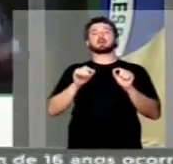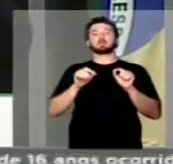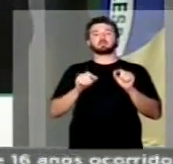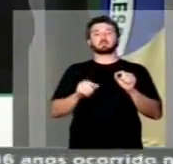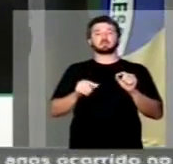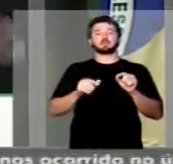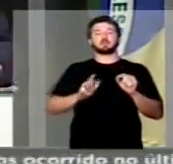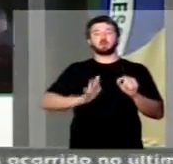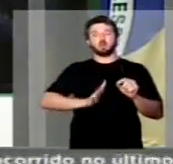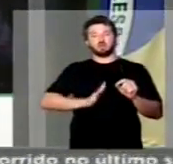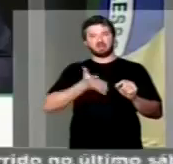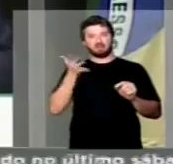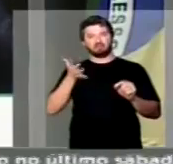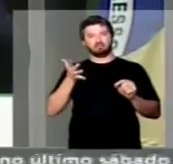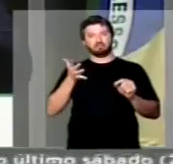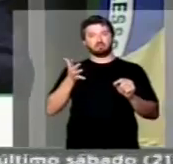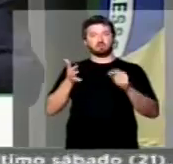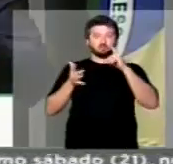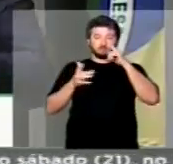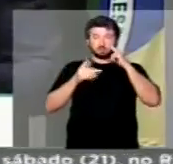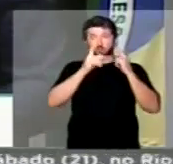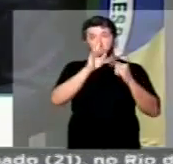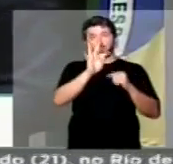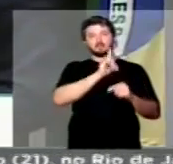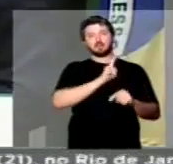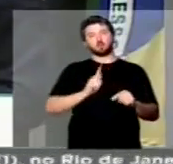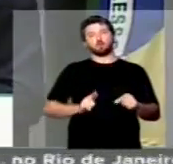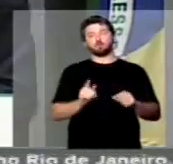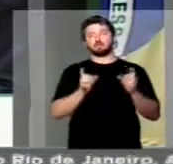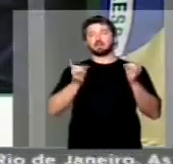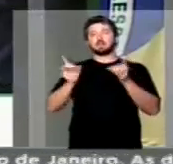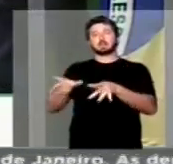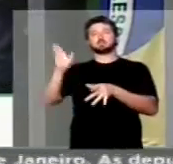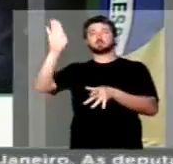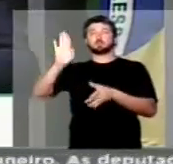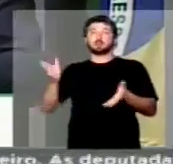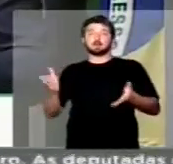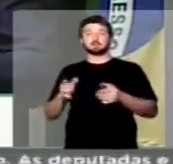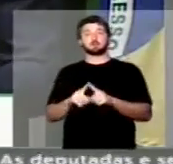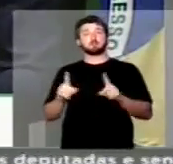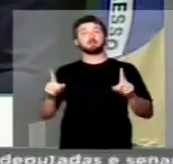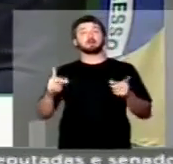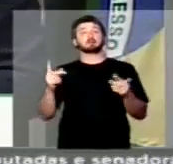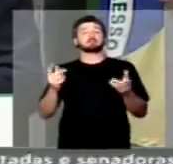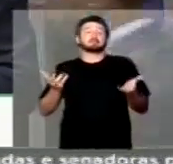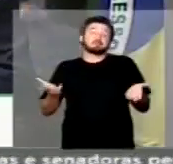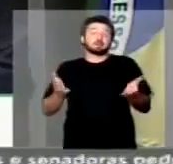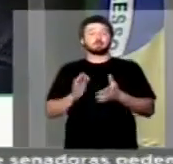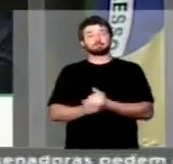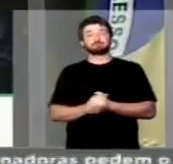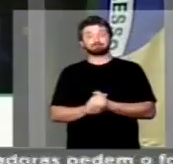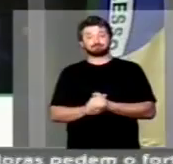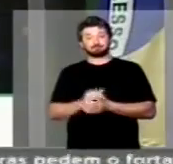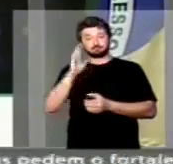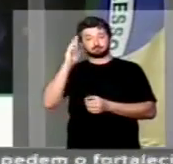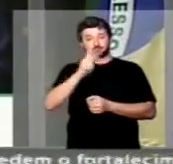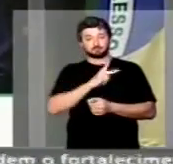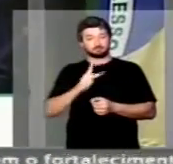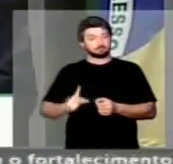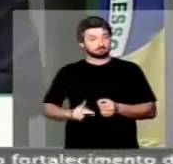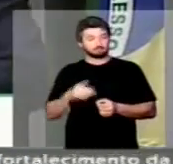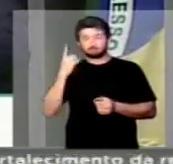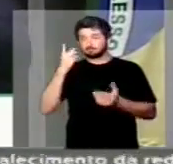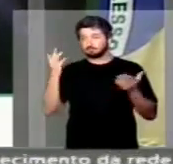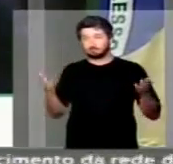pela infeliz passagem do PT pelo governo. Afinal de contas, senhor presidente, senhoras e senhores